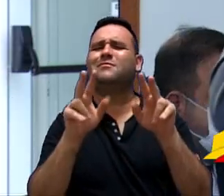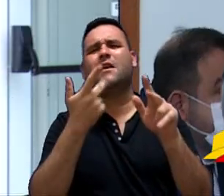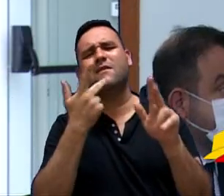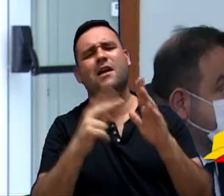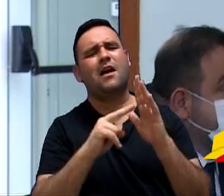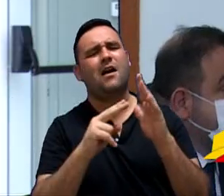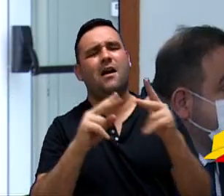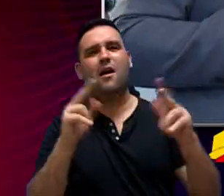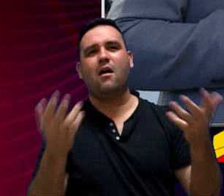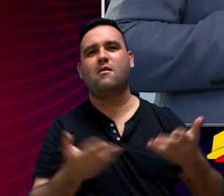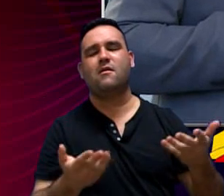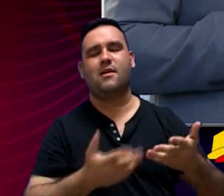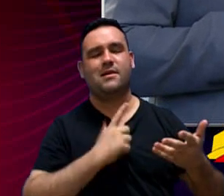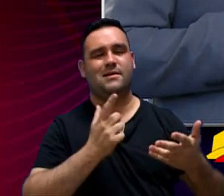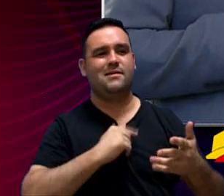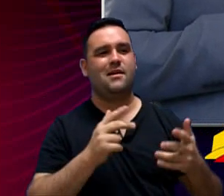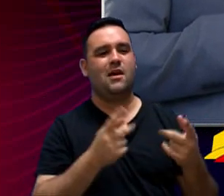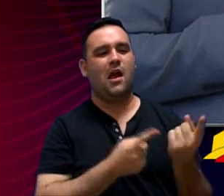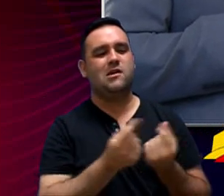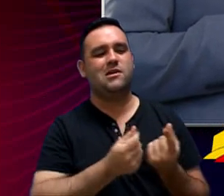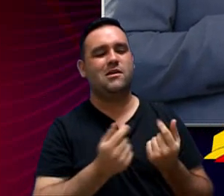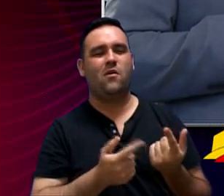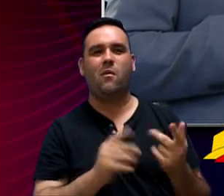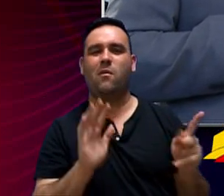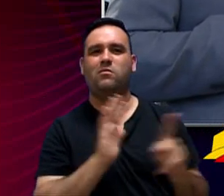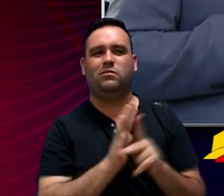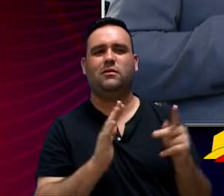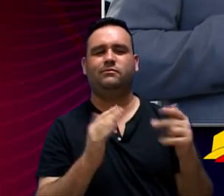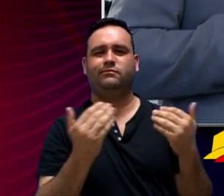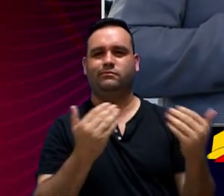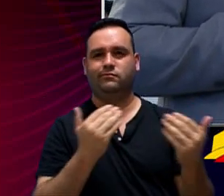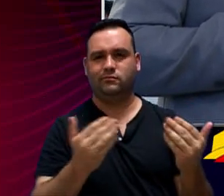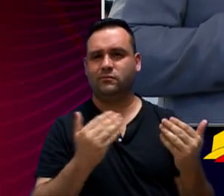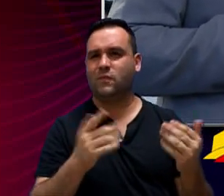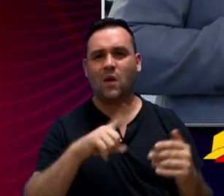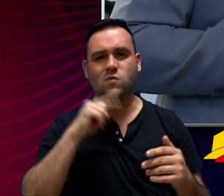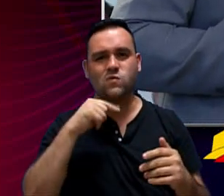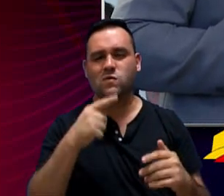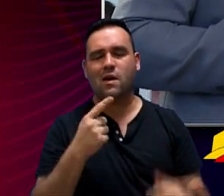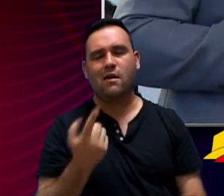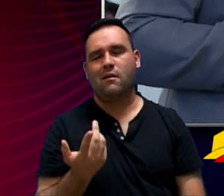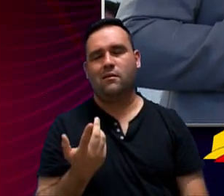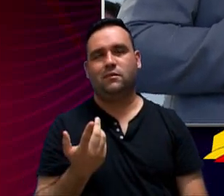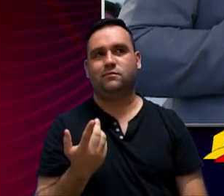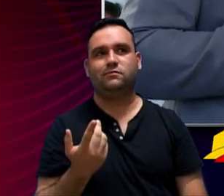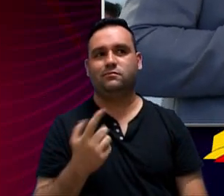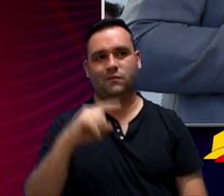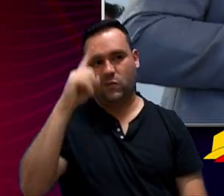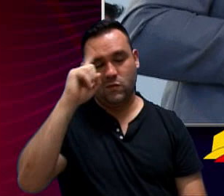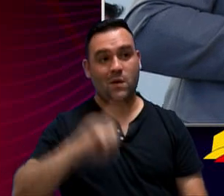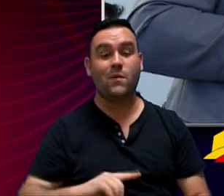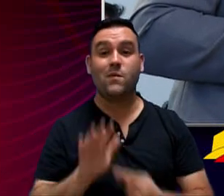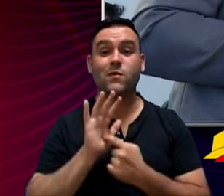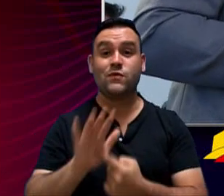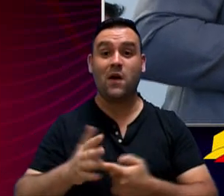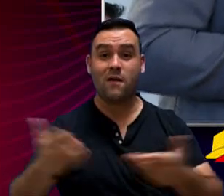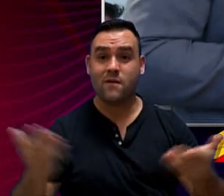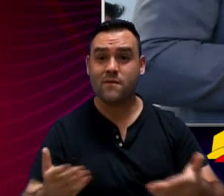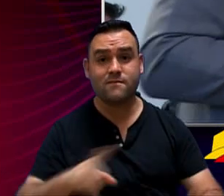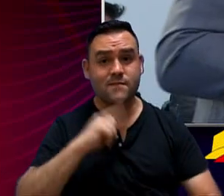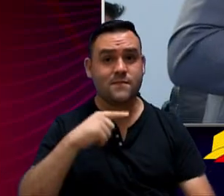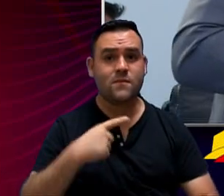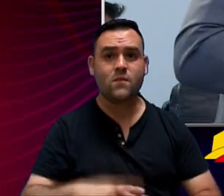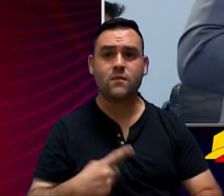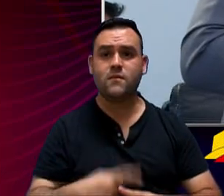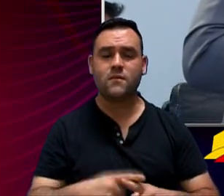ver o custo financeiro com relação a isso, não dá para ter, não dá para apresentar isso já, até